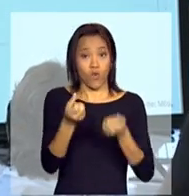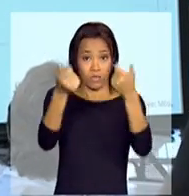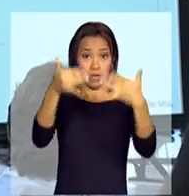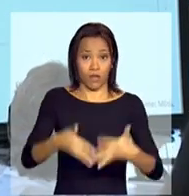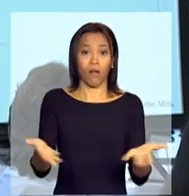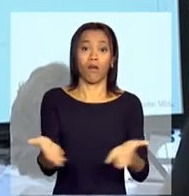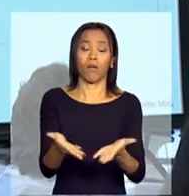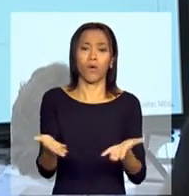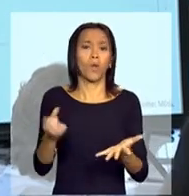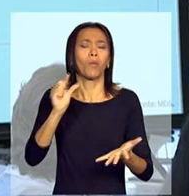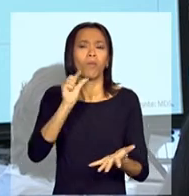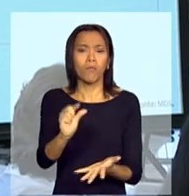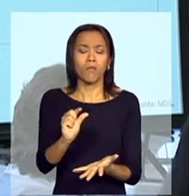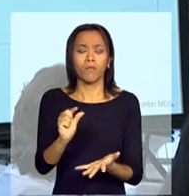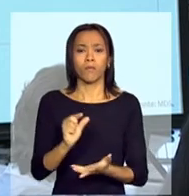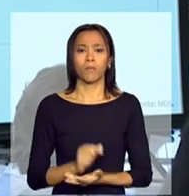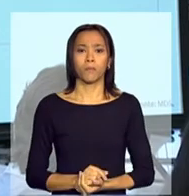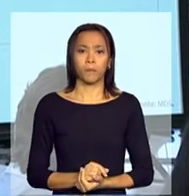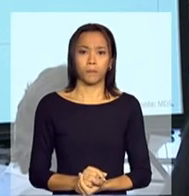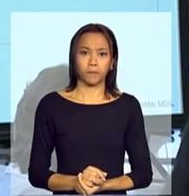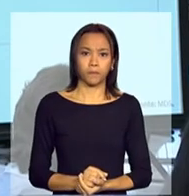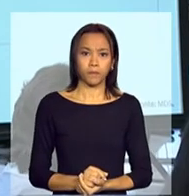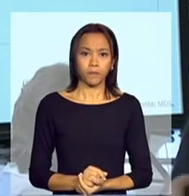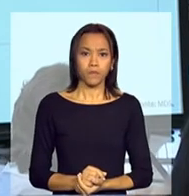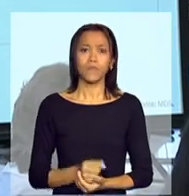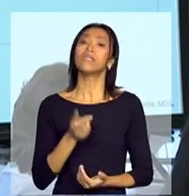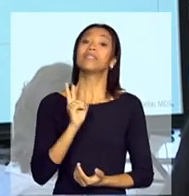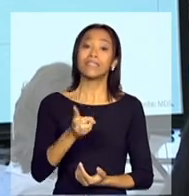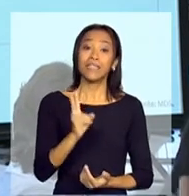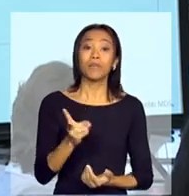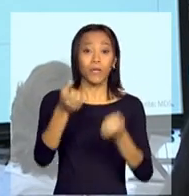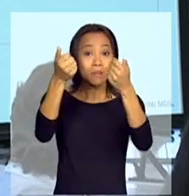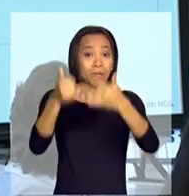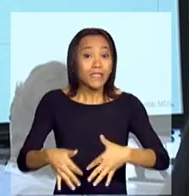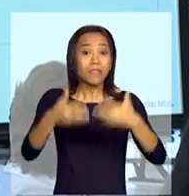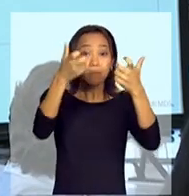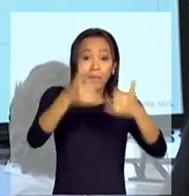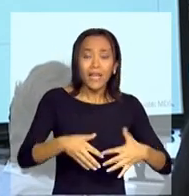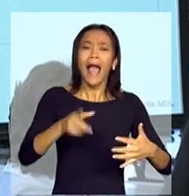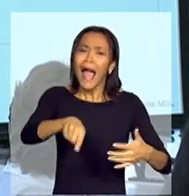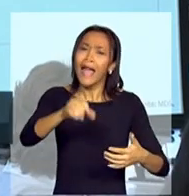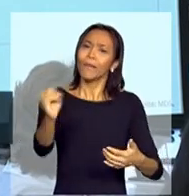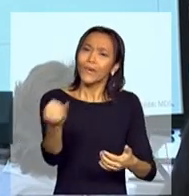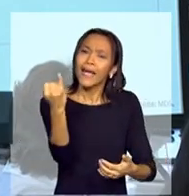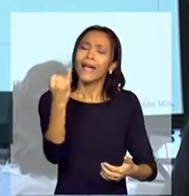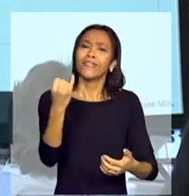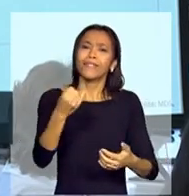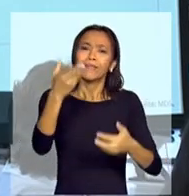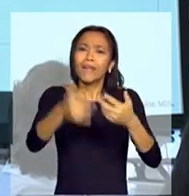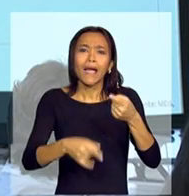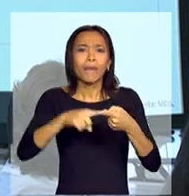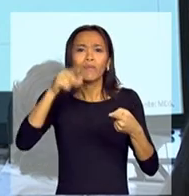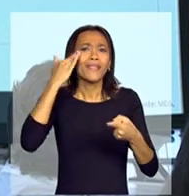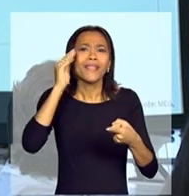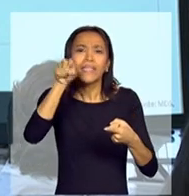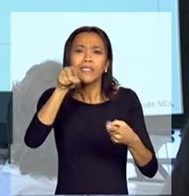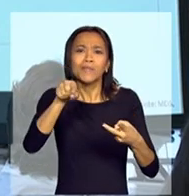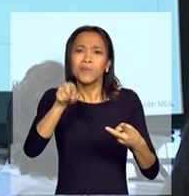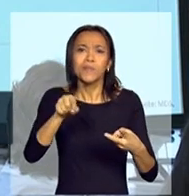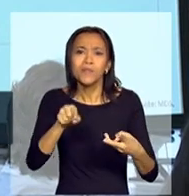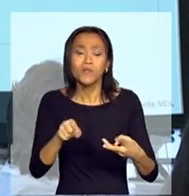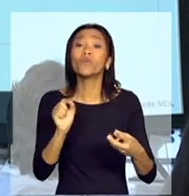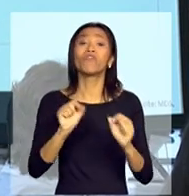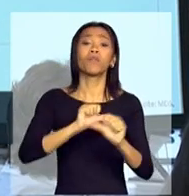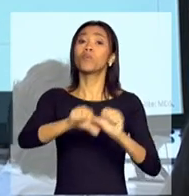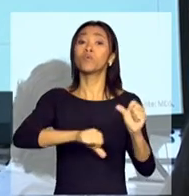agora, um pouco, toda vez que eu faço as pessoas falam, é importante você explicar isso, porque não está dando para entender o que foi que mudou